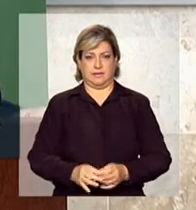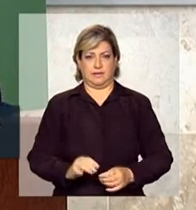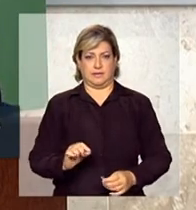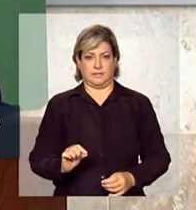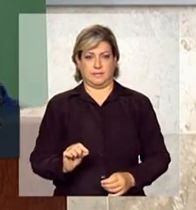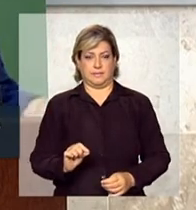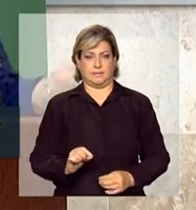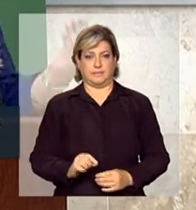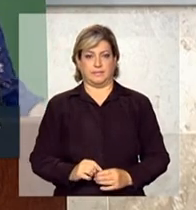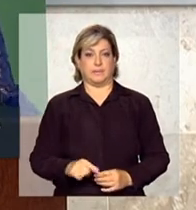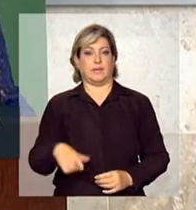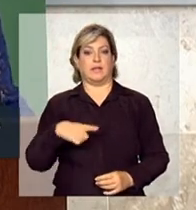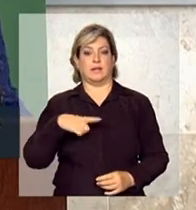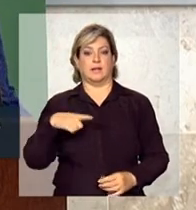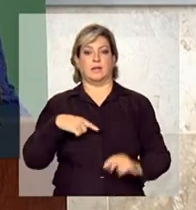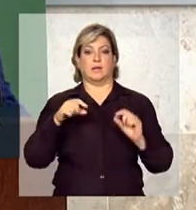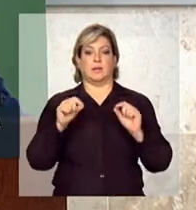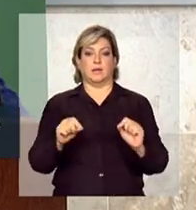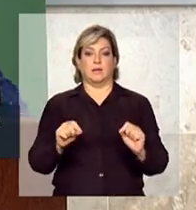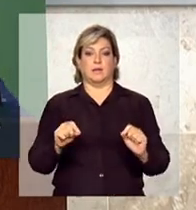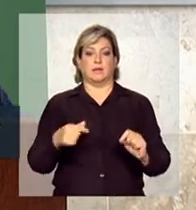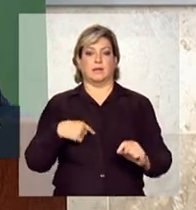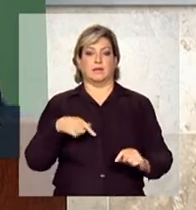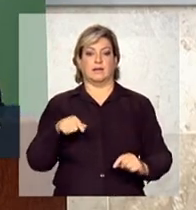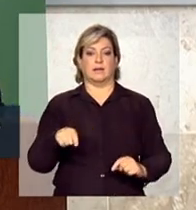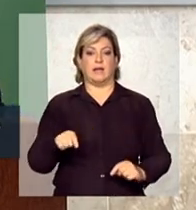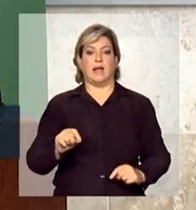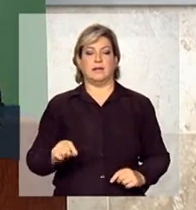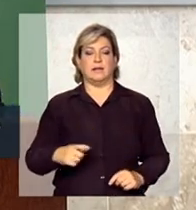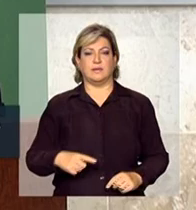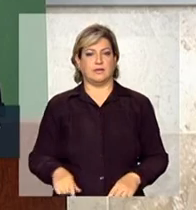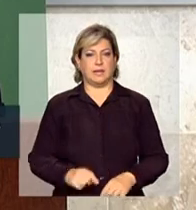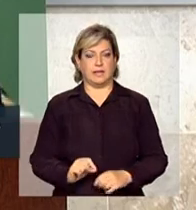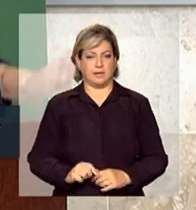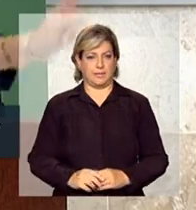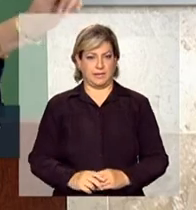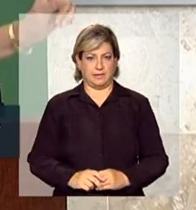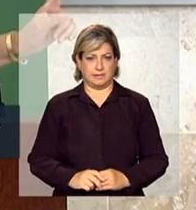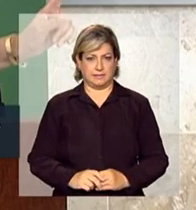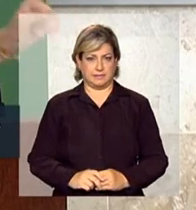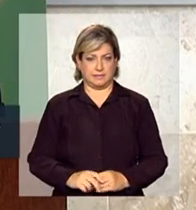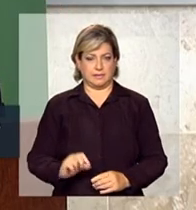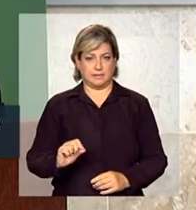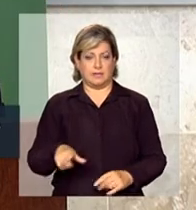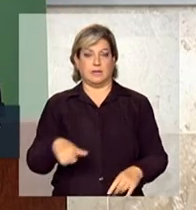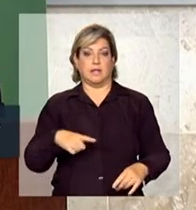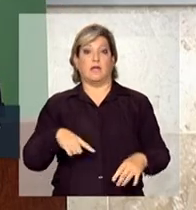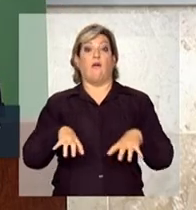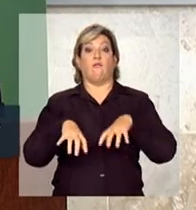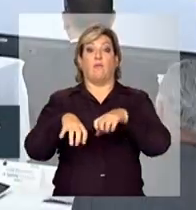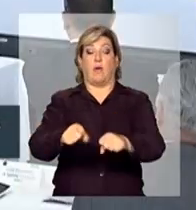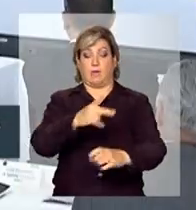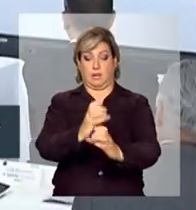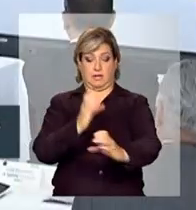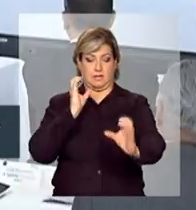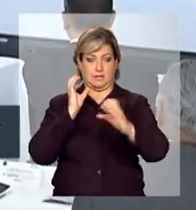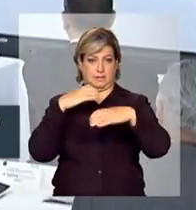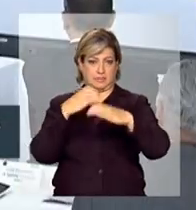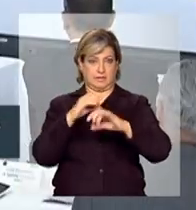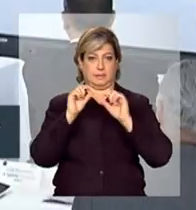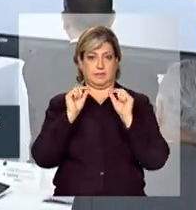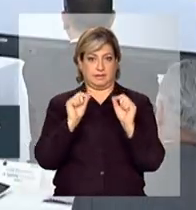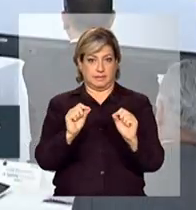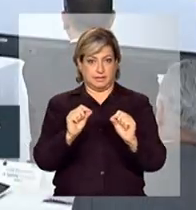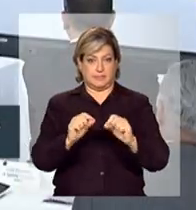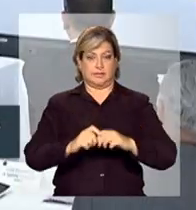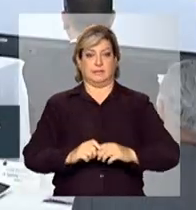brotar uma extensão universitária da Universidade Federal do Alagoas que forma engenheiros, forma